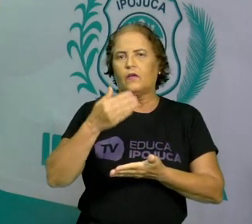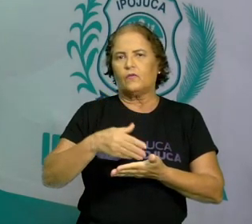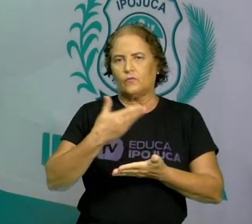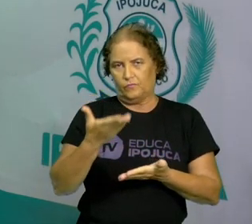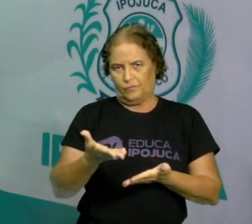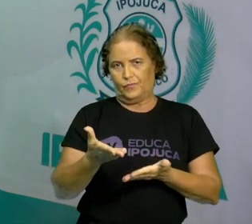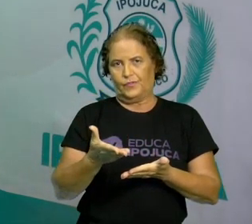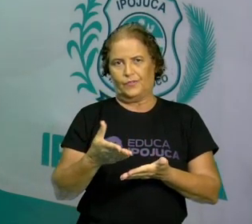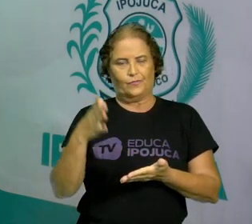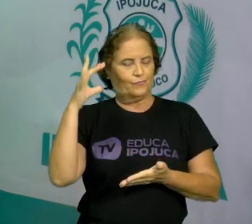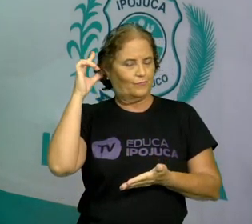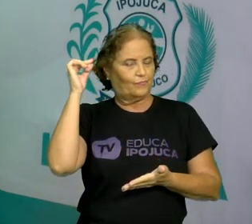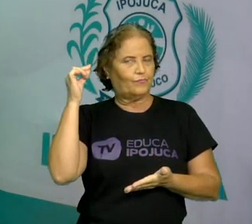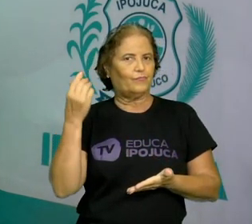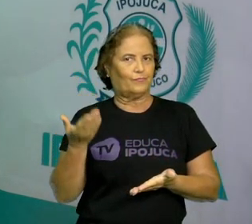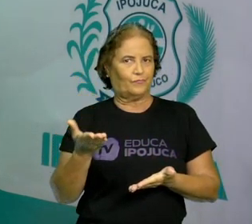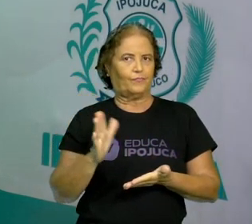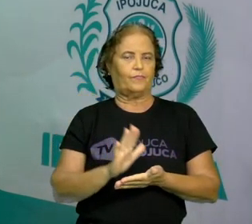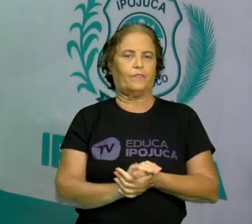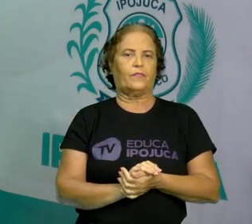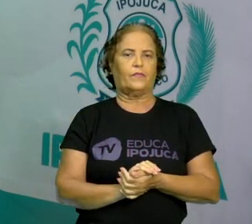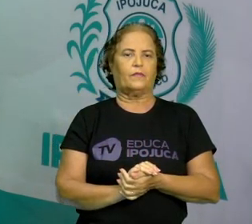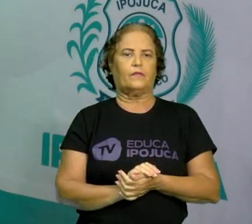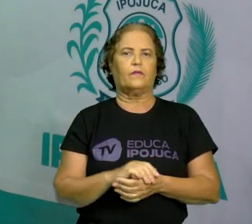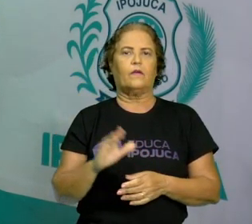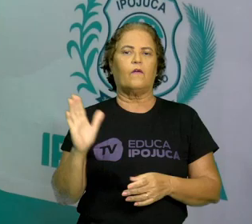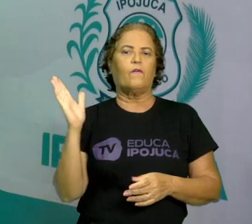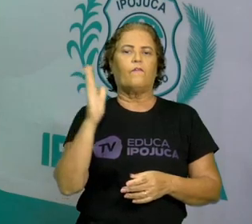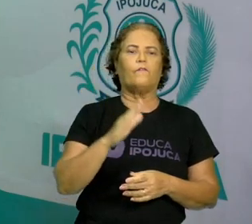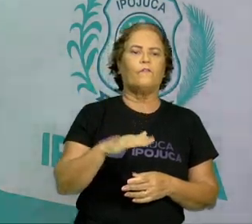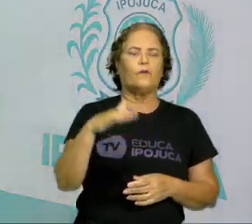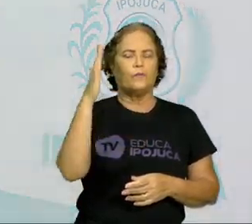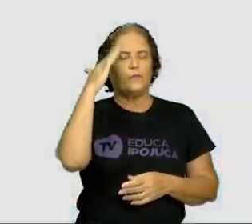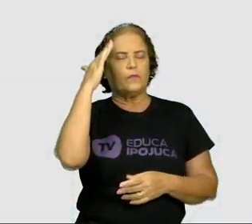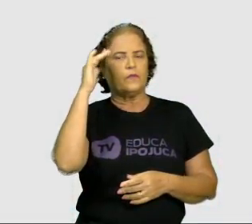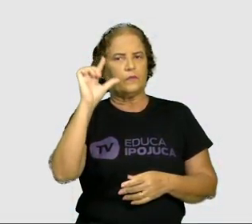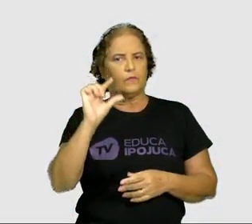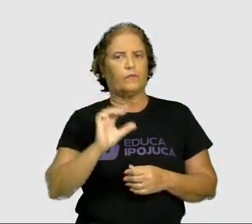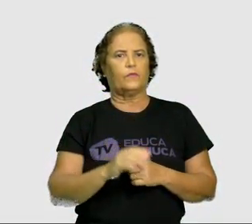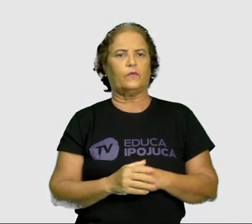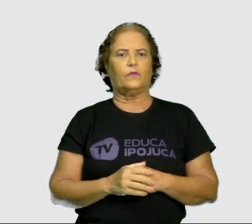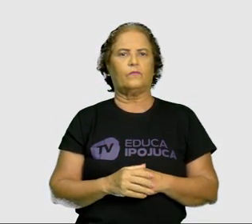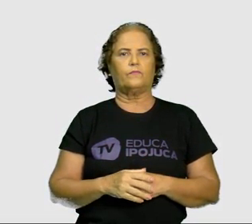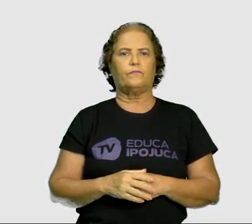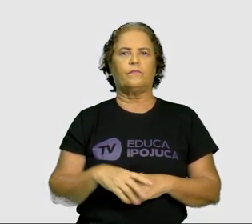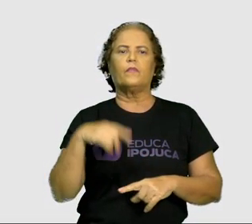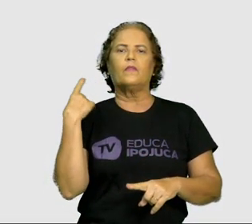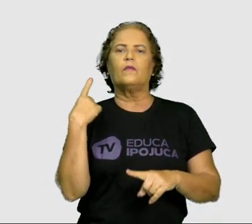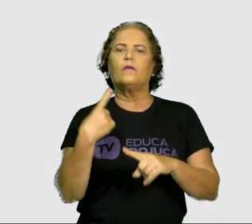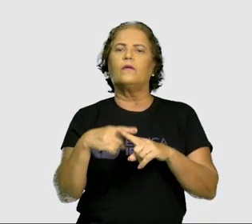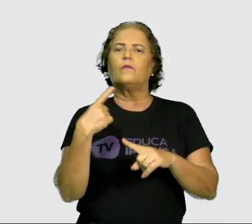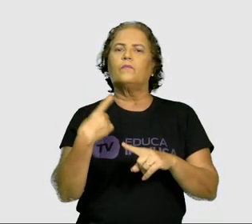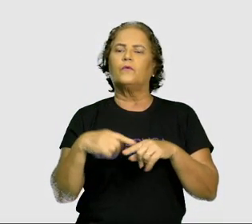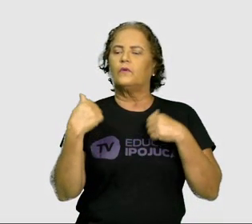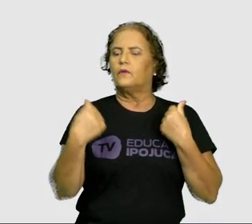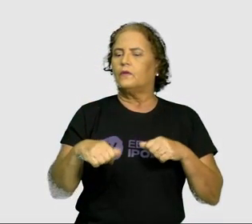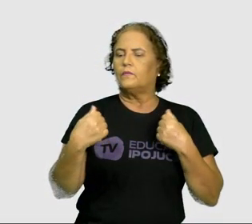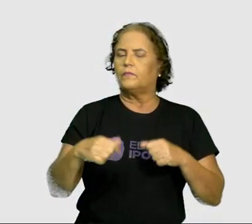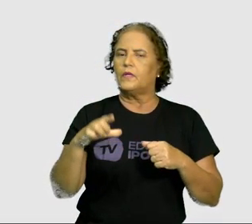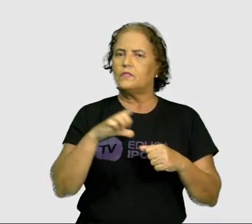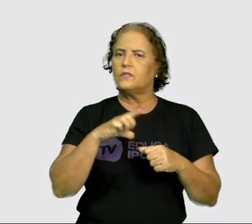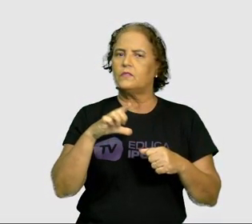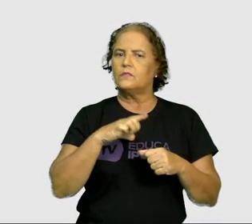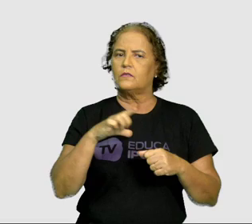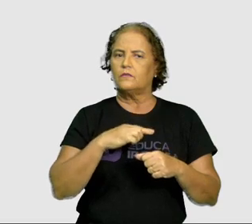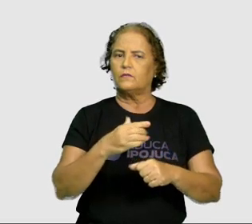Vamos perceber, entender um pouco mais do nosso assunto? Por que devemos manter bons hábitos de higiene? Por que